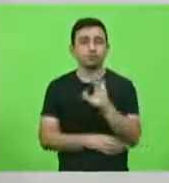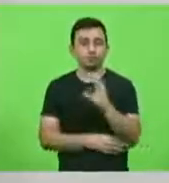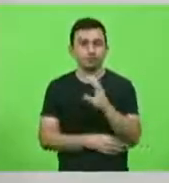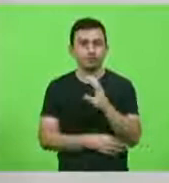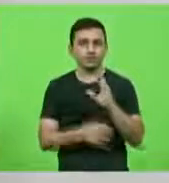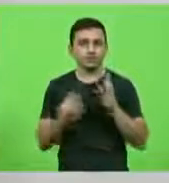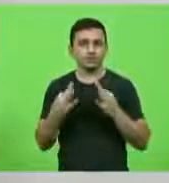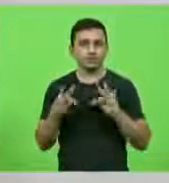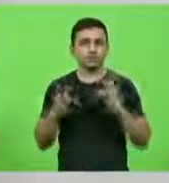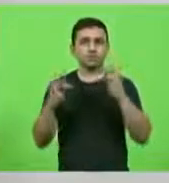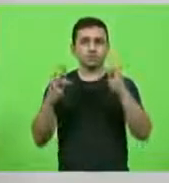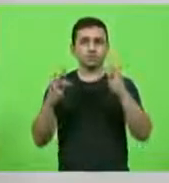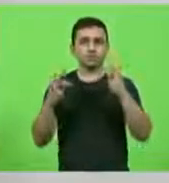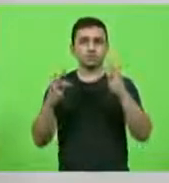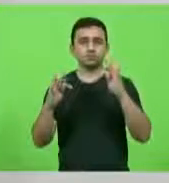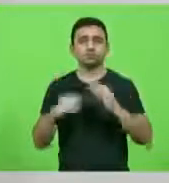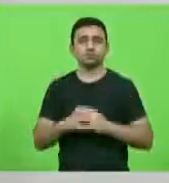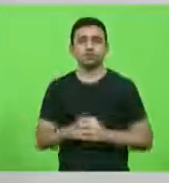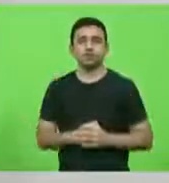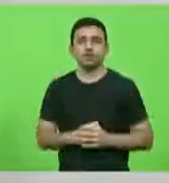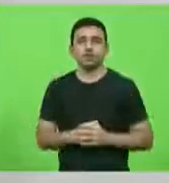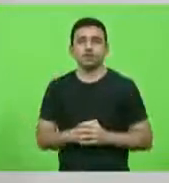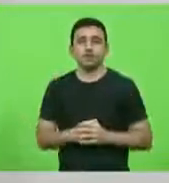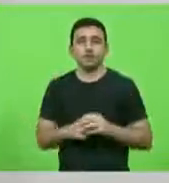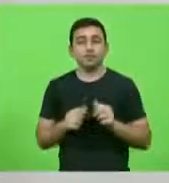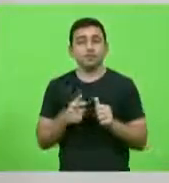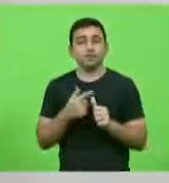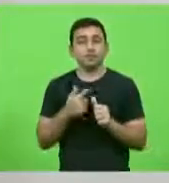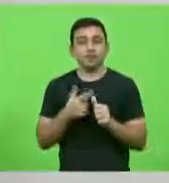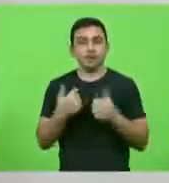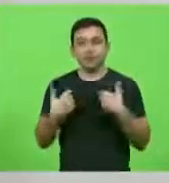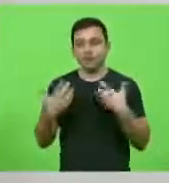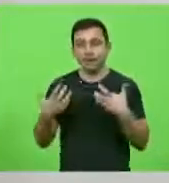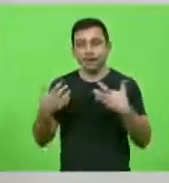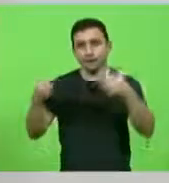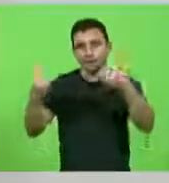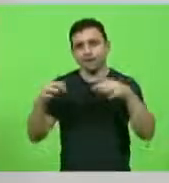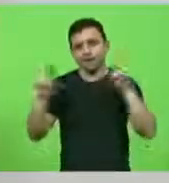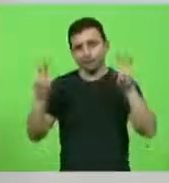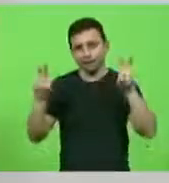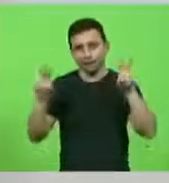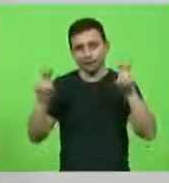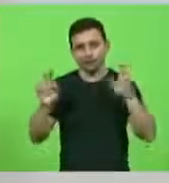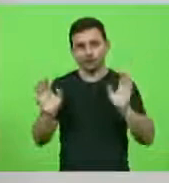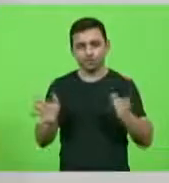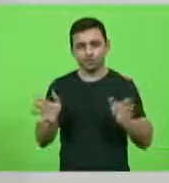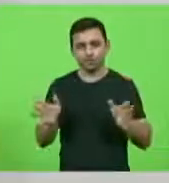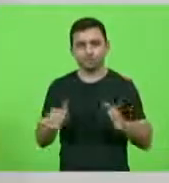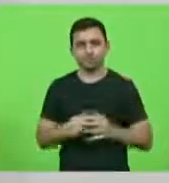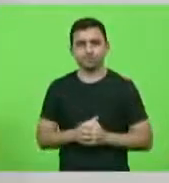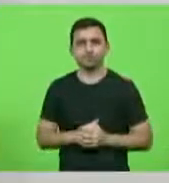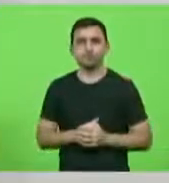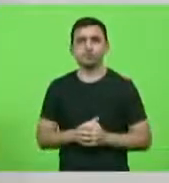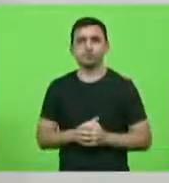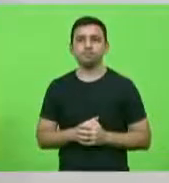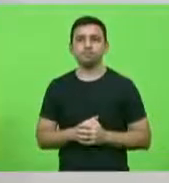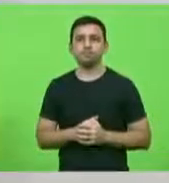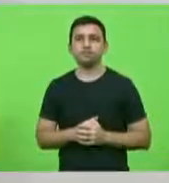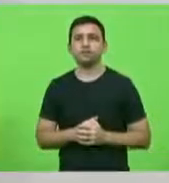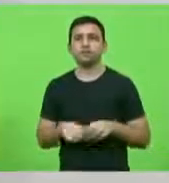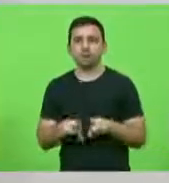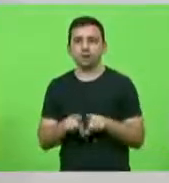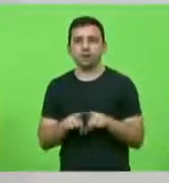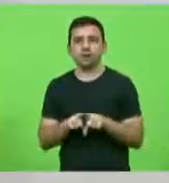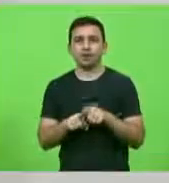tecnologia desse Estado. Bom, essa é primeira parte, presidente, que eu gostaria de me manifestar e, em tempo ainda,